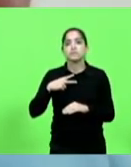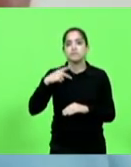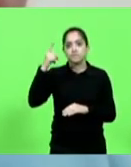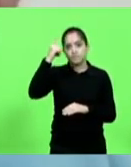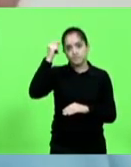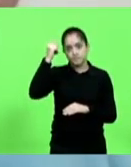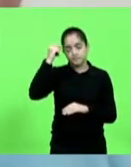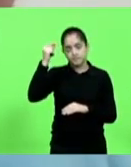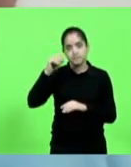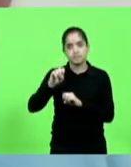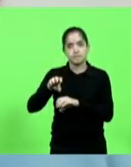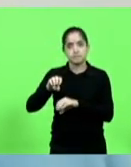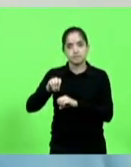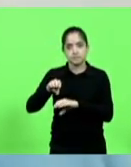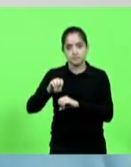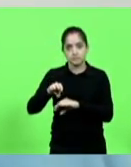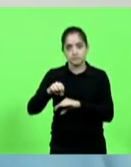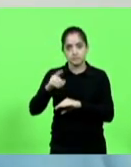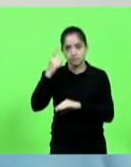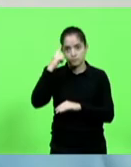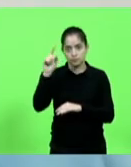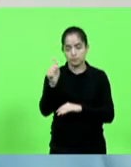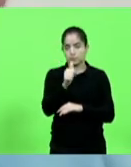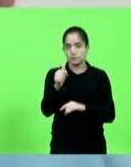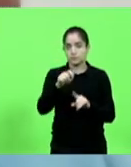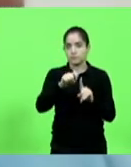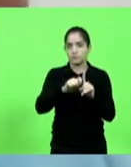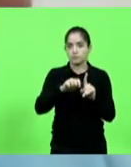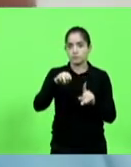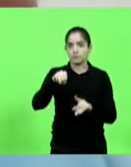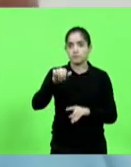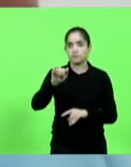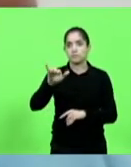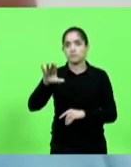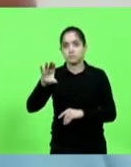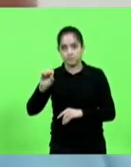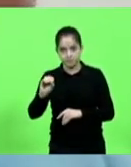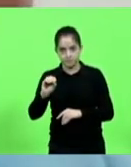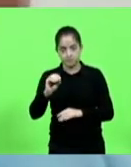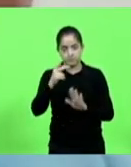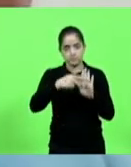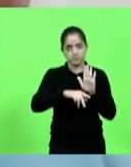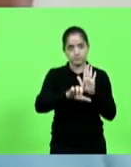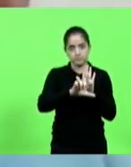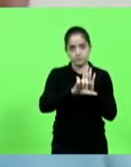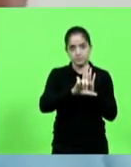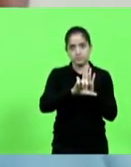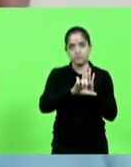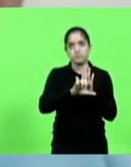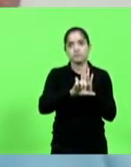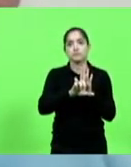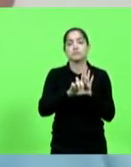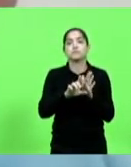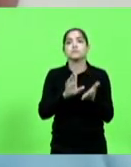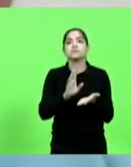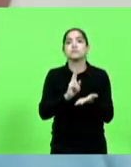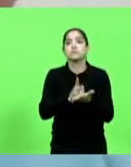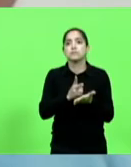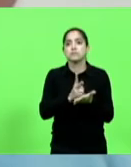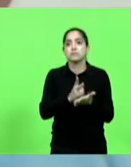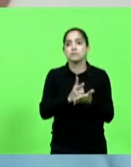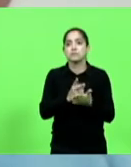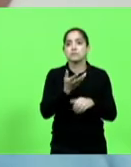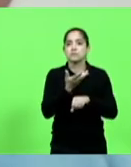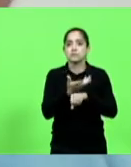datada de 11 de maio, solicita a elaboração de um projeto de lei em defesa da manutenção da oferta da disciplina de língua